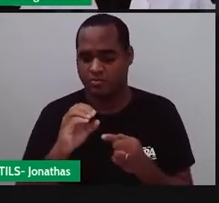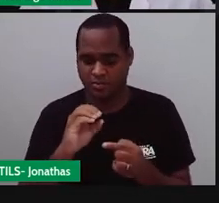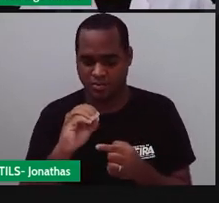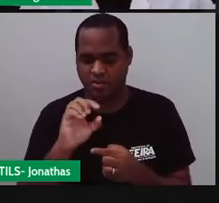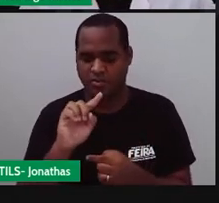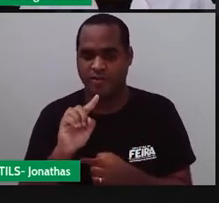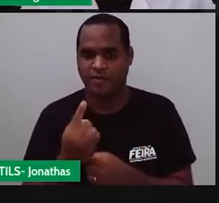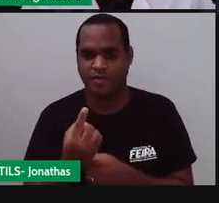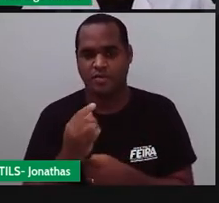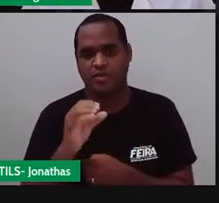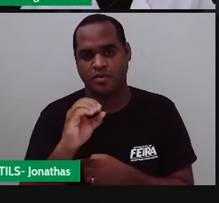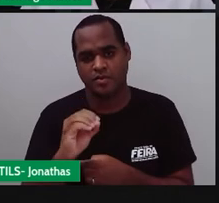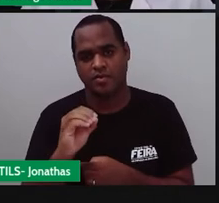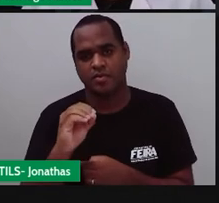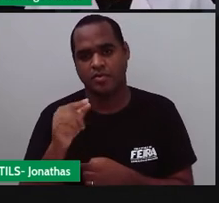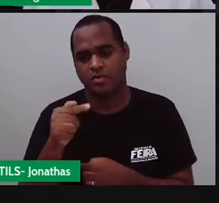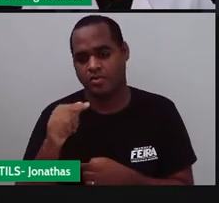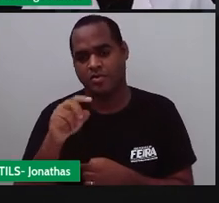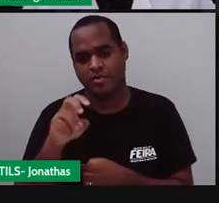,074.